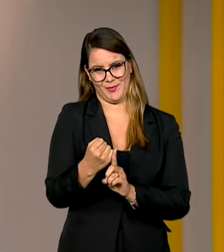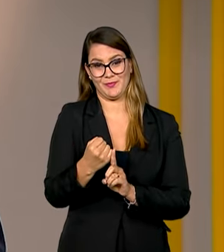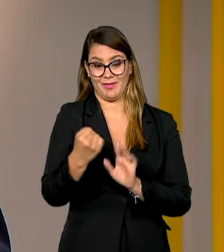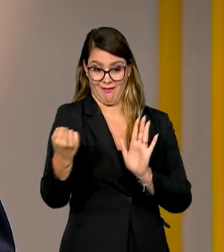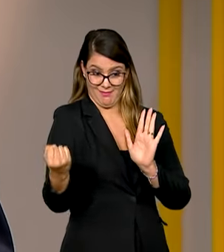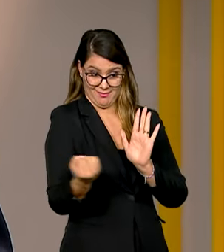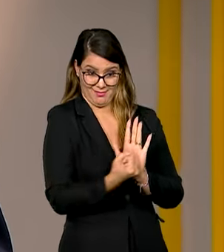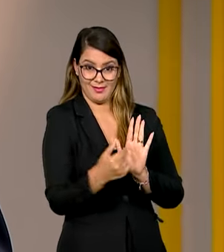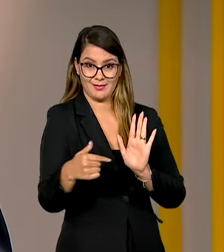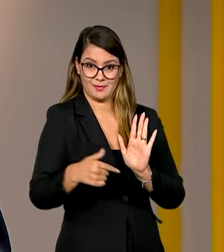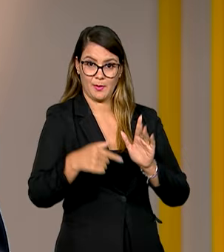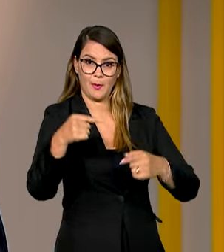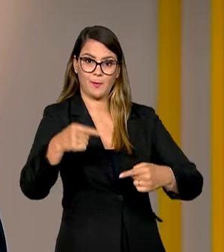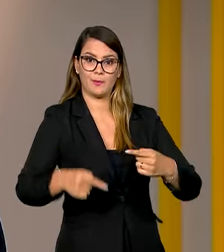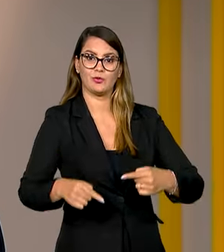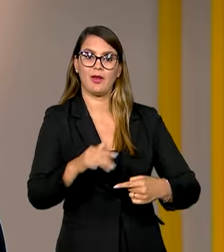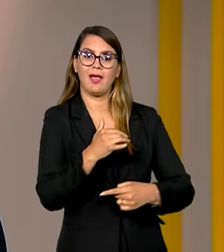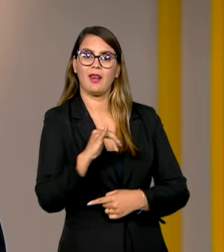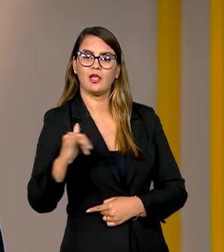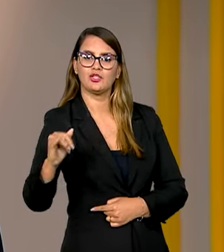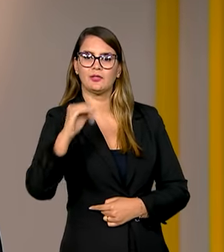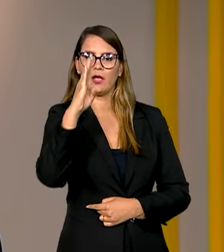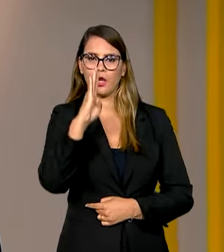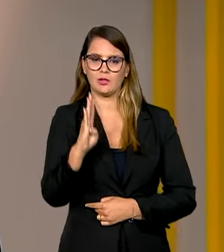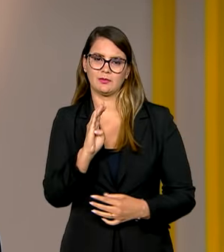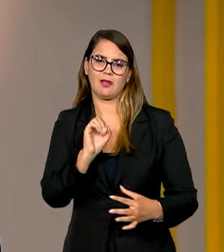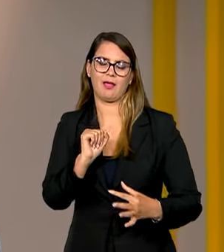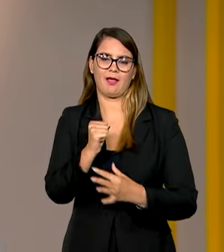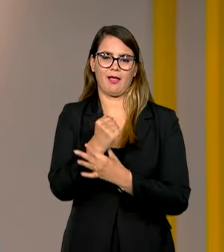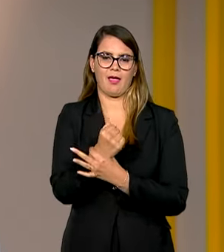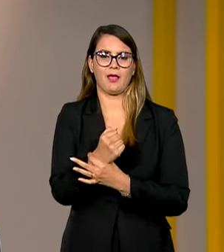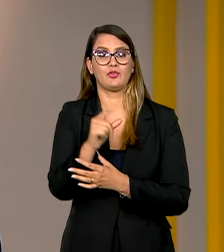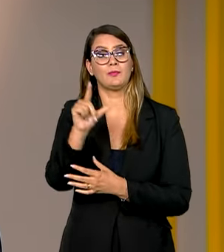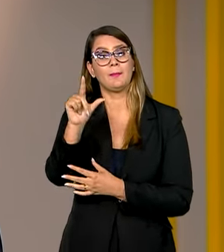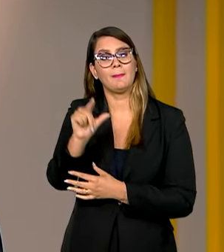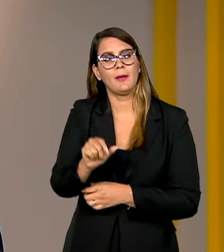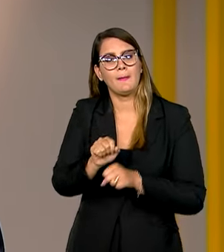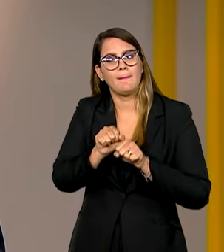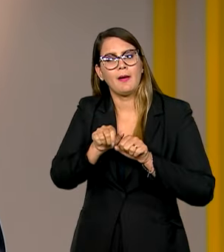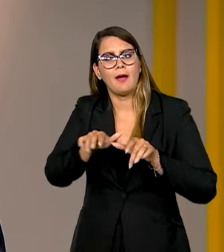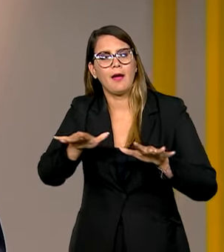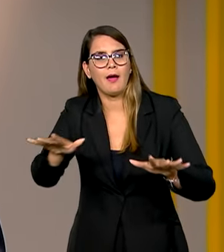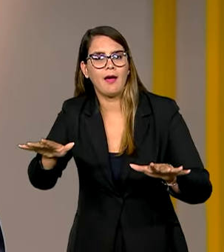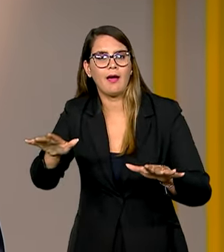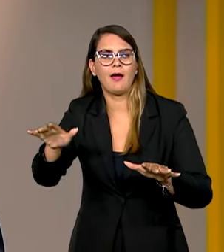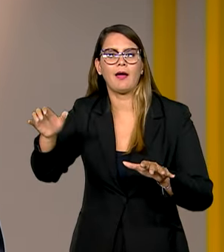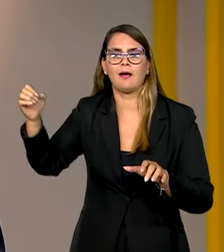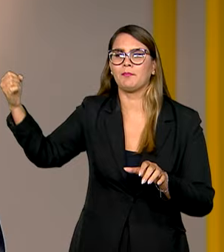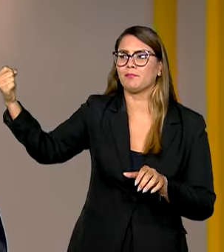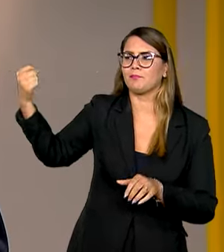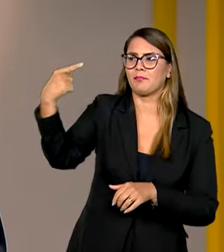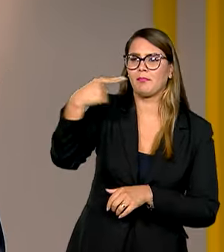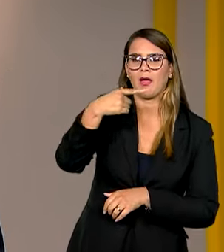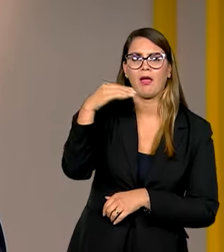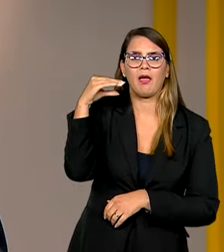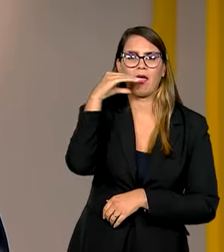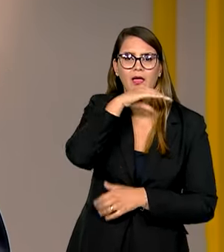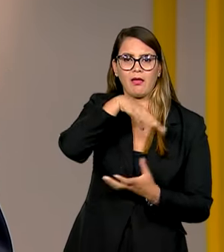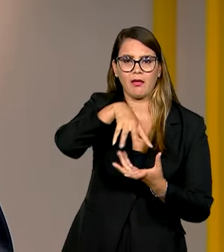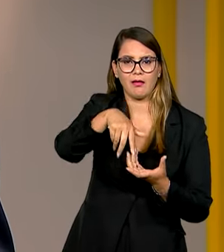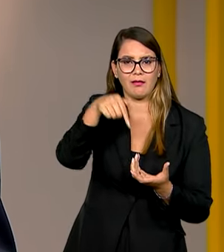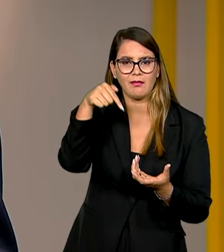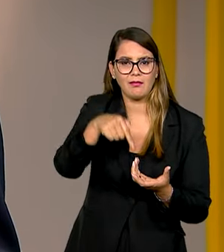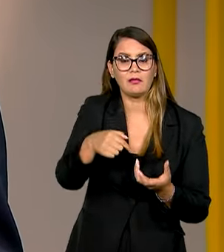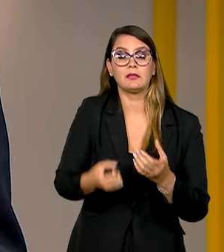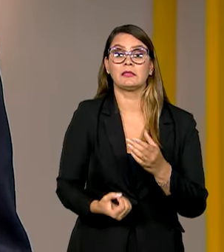selo faz parte da política energética nacional e garante uma menor emissão de gases de efeito estufa na atmosfera, além de gerar